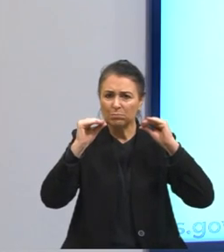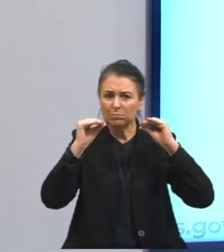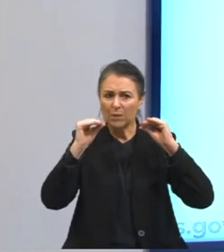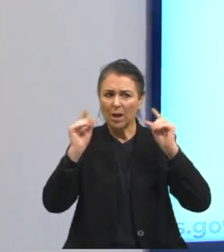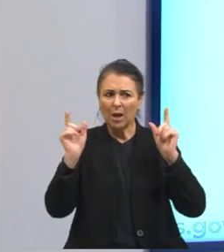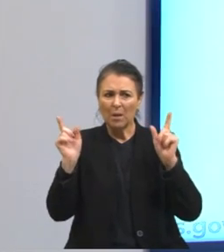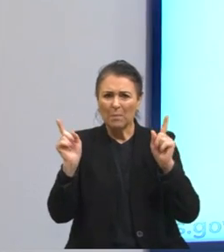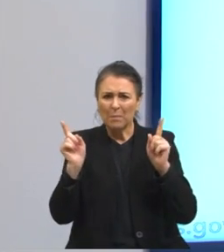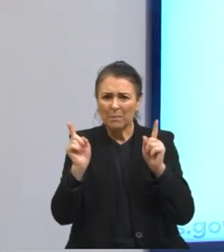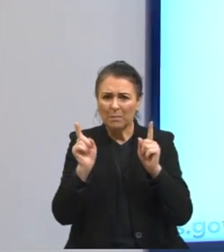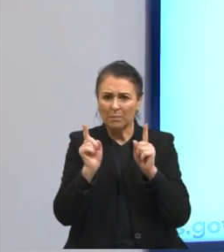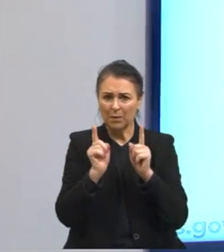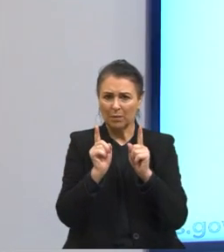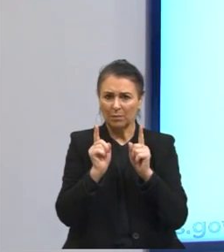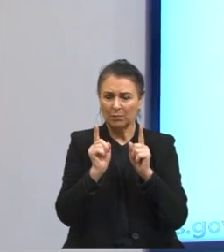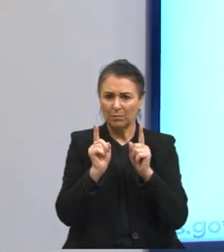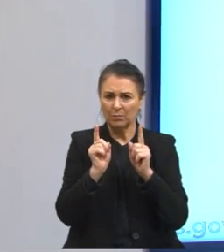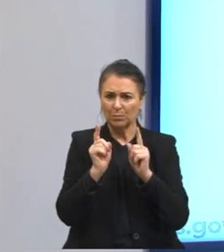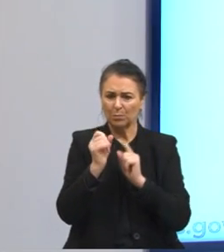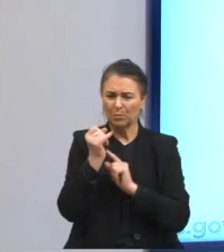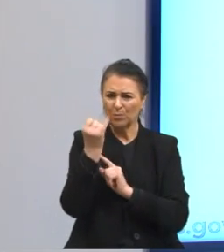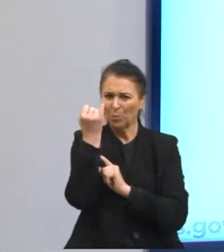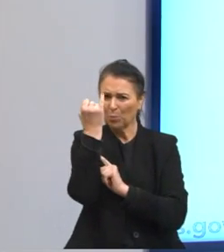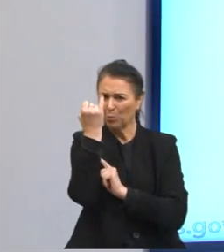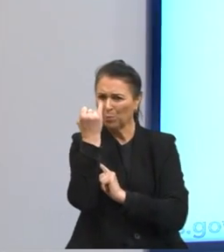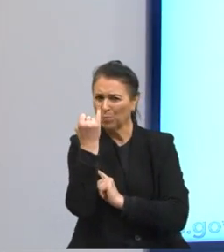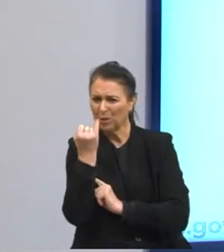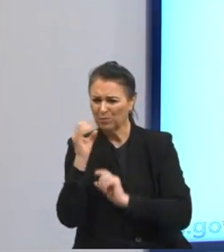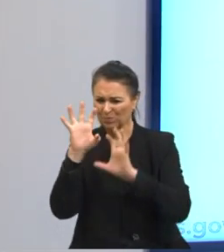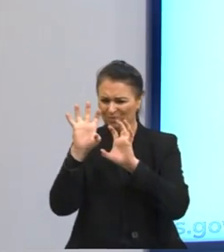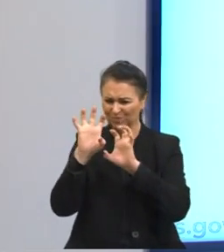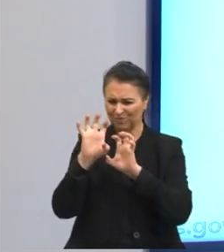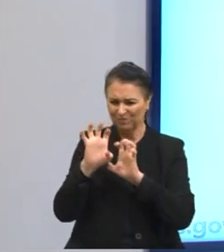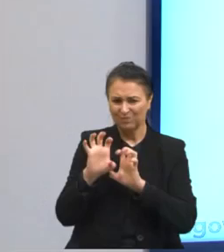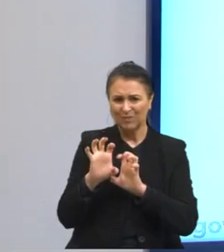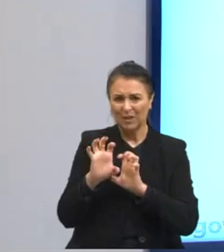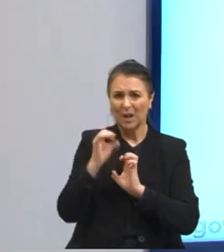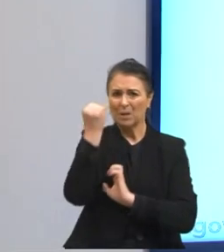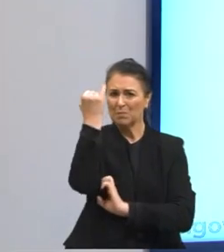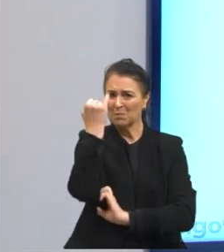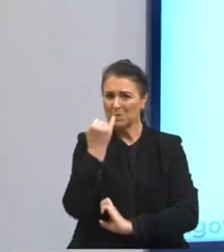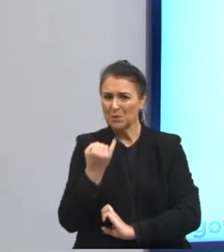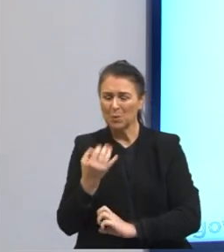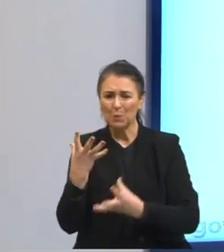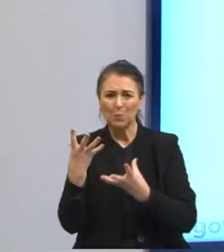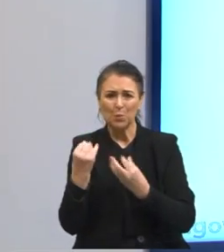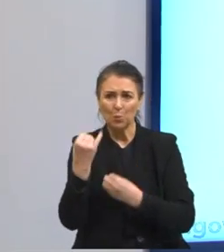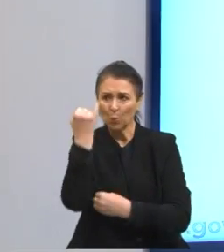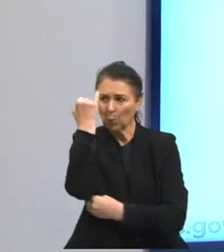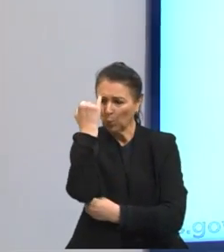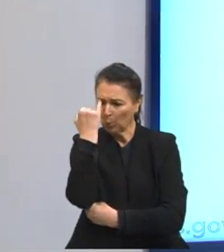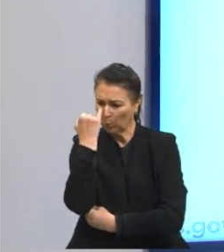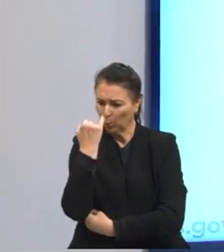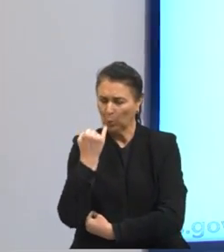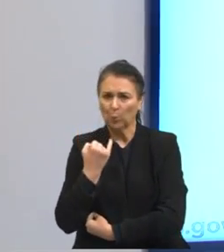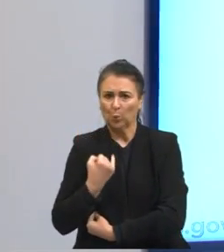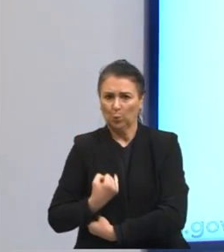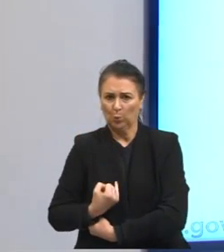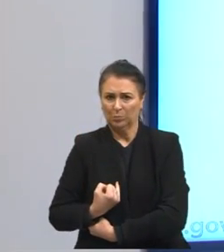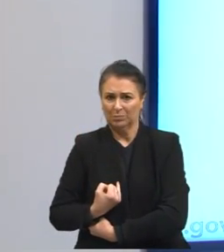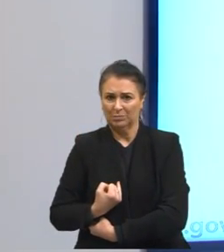pequeno e magro. Esse resseco se refere a pessoas muito magras, muito delgadas.